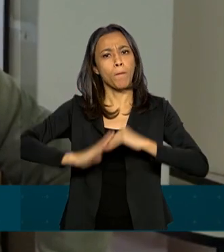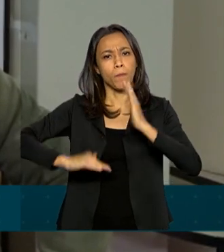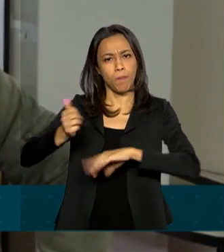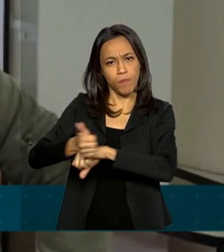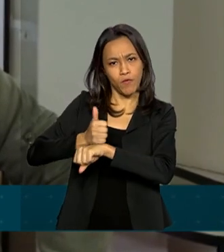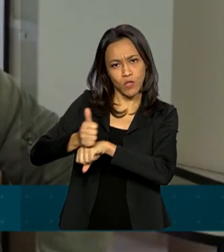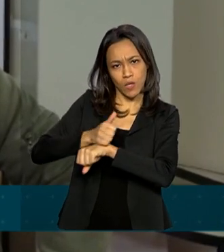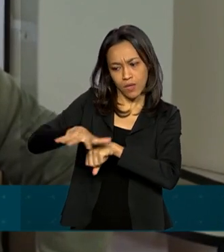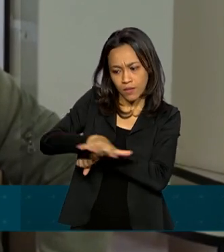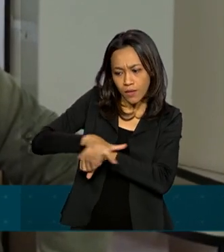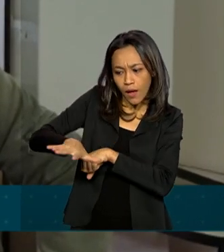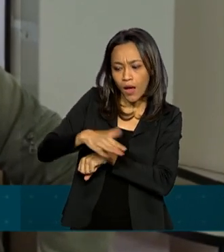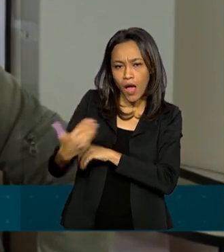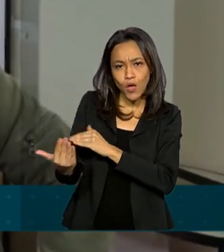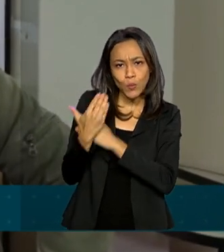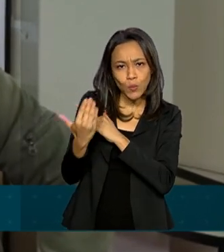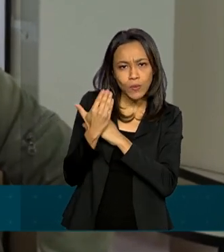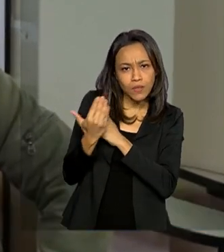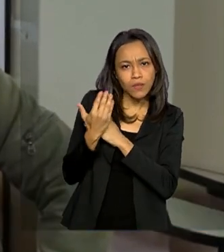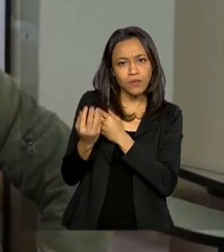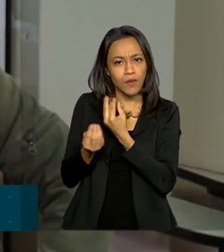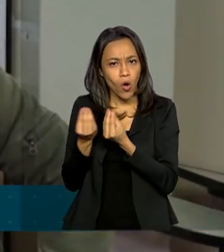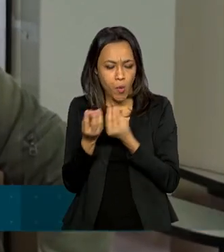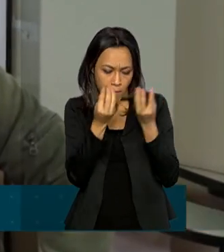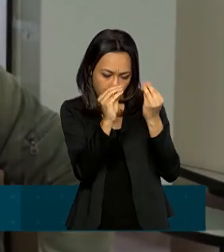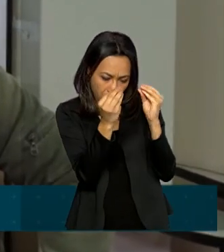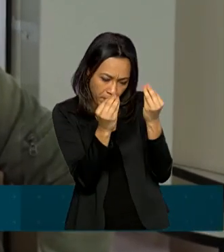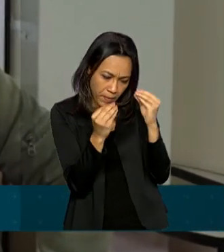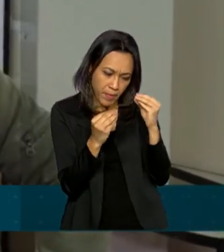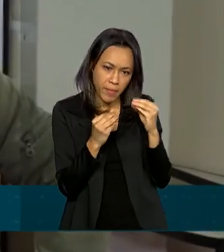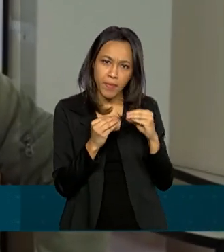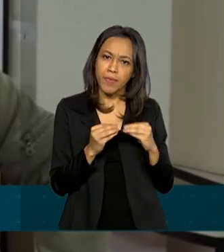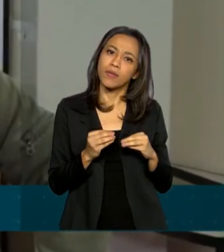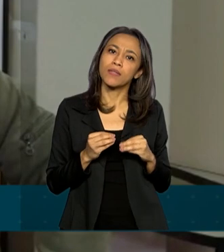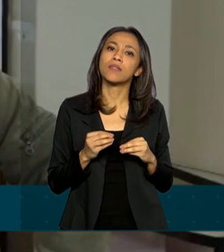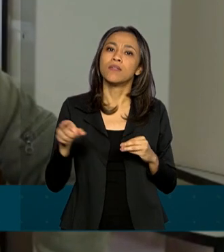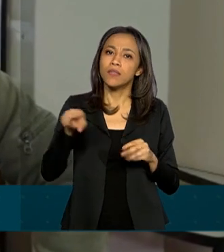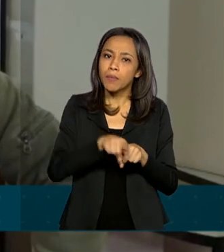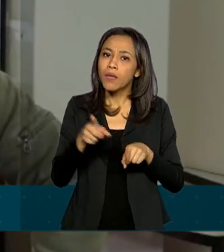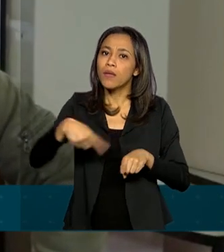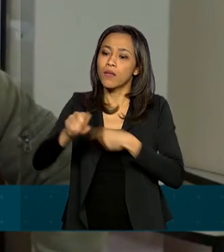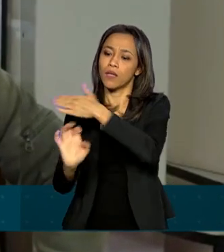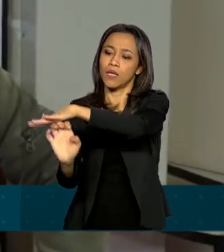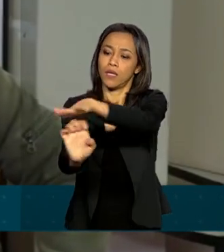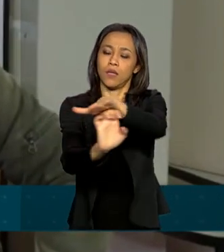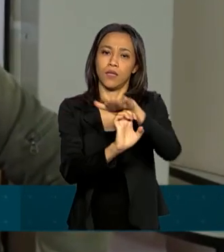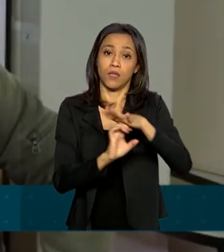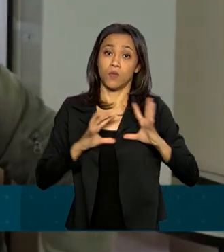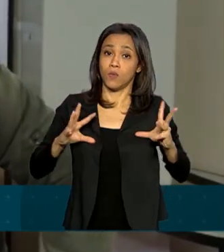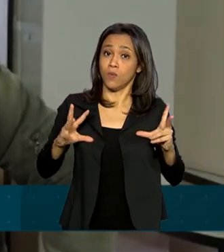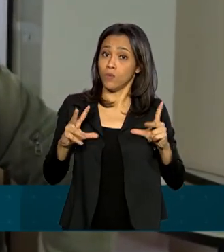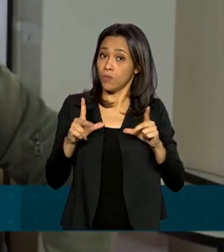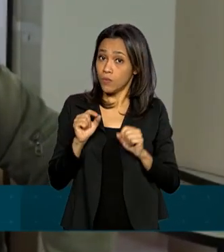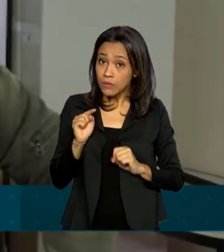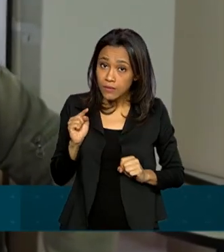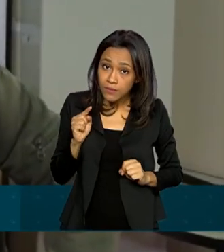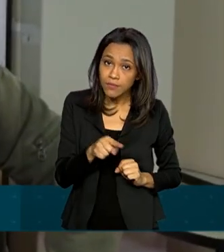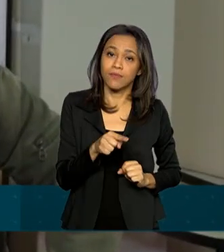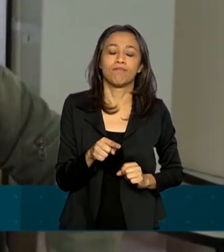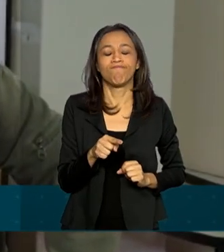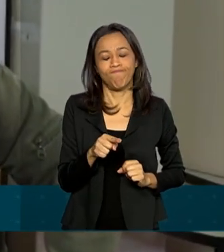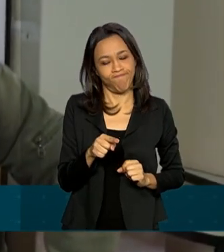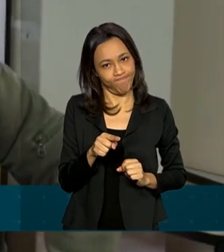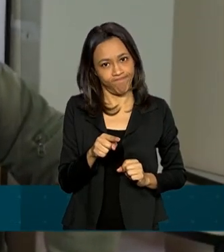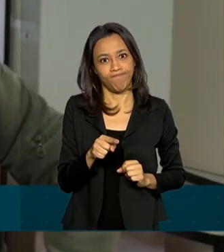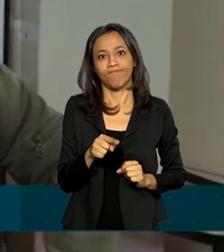nos ajudando, com contribuição da comunidade das empresas locais. Então, tudo isso traz uma